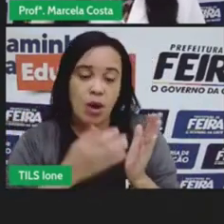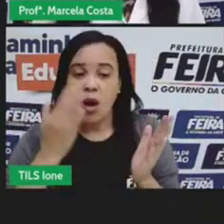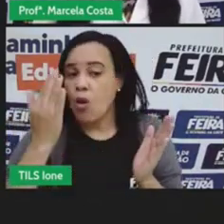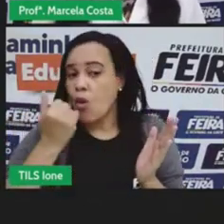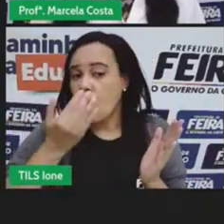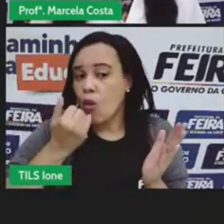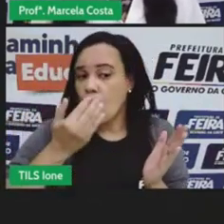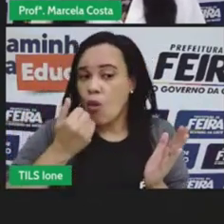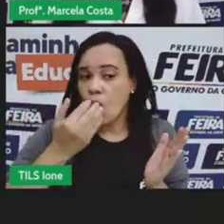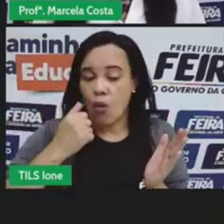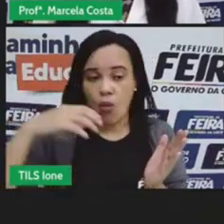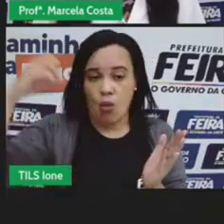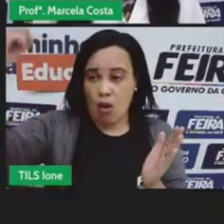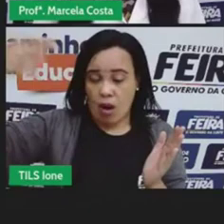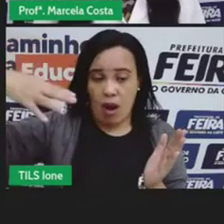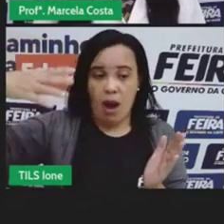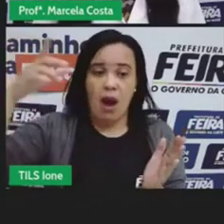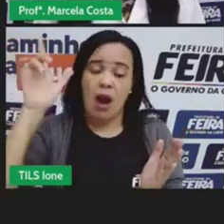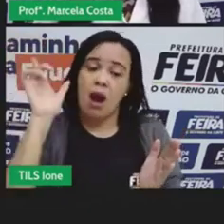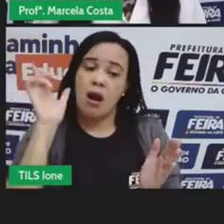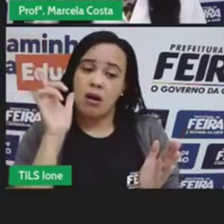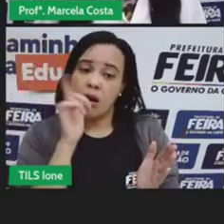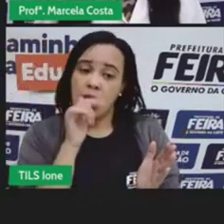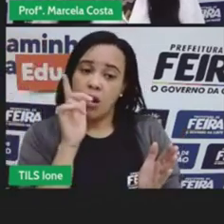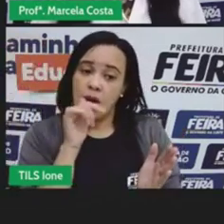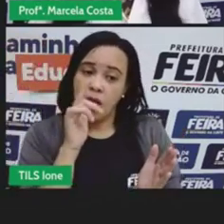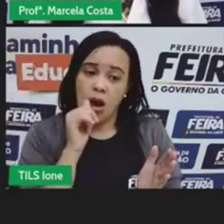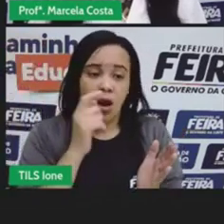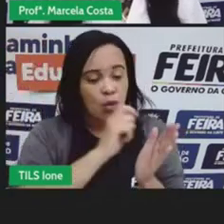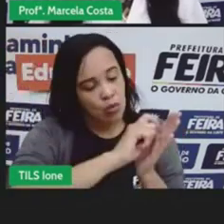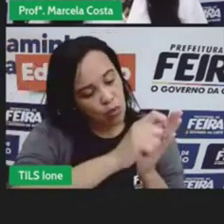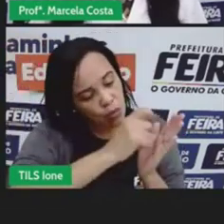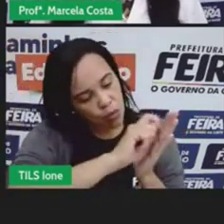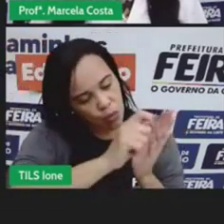casa uma água a luz e aí